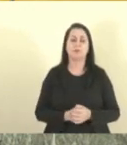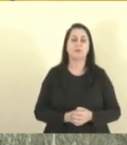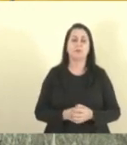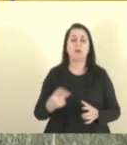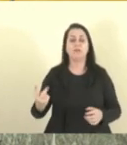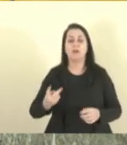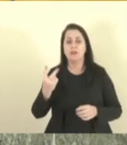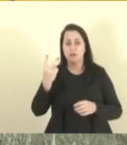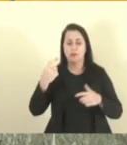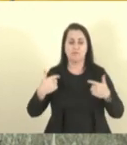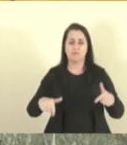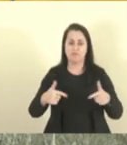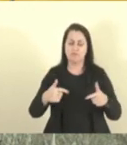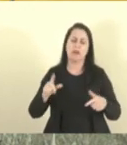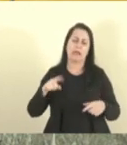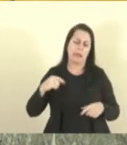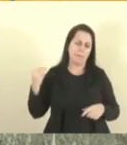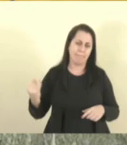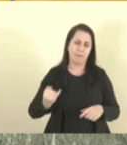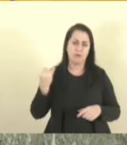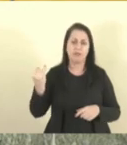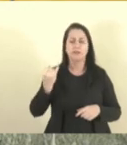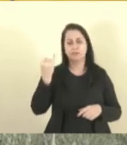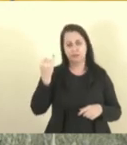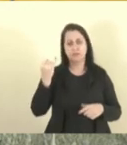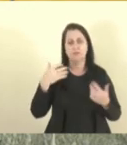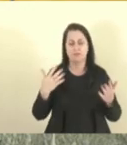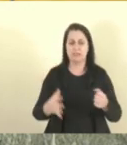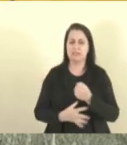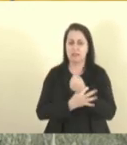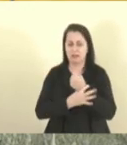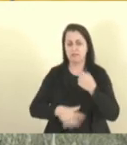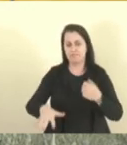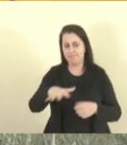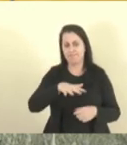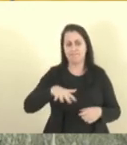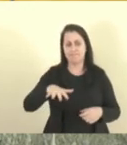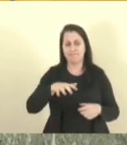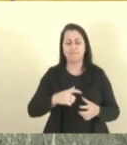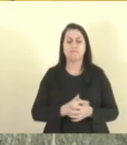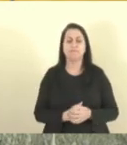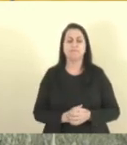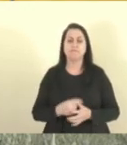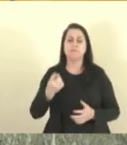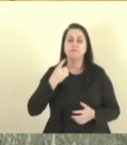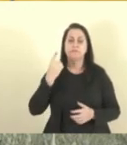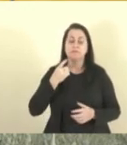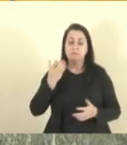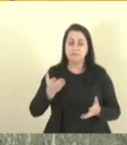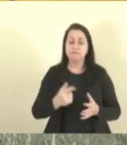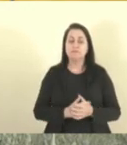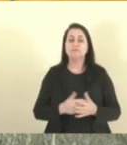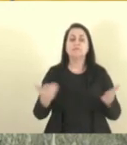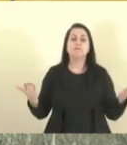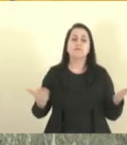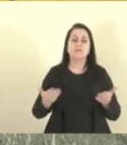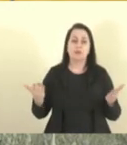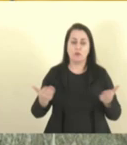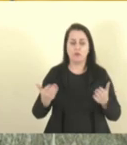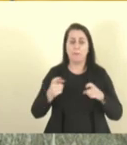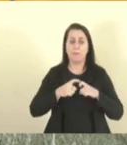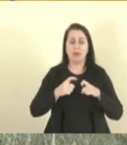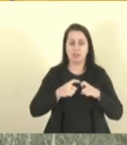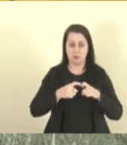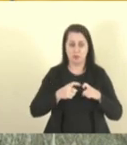valorização dos servidores, isso é muito importante, especialmente, nossos servidores da área de segurança pública, deputado engenheiro José Esmeralda, hoje, um médico legista,